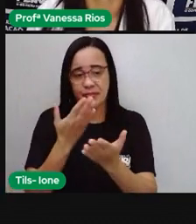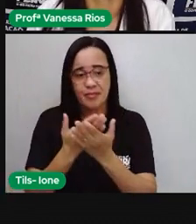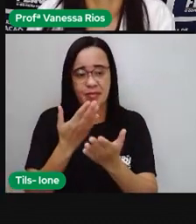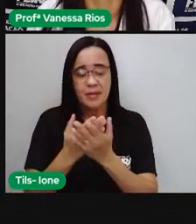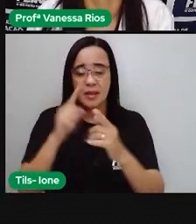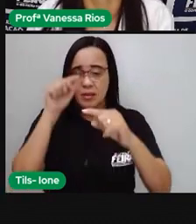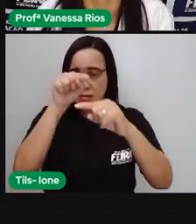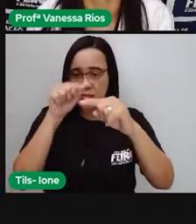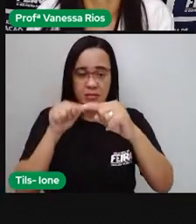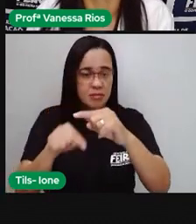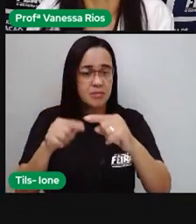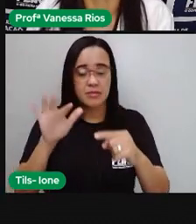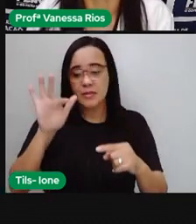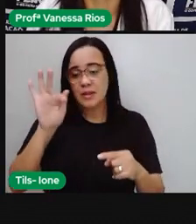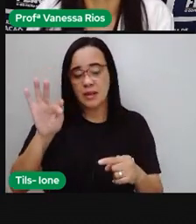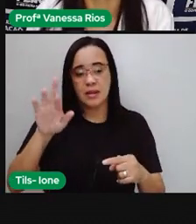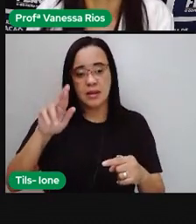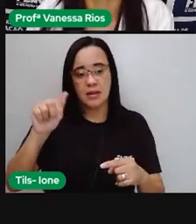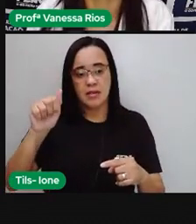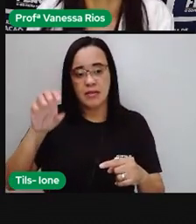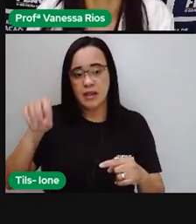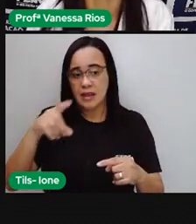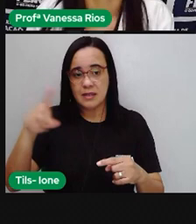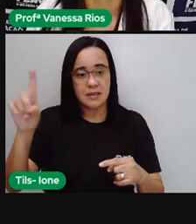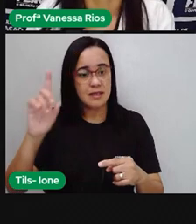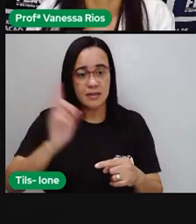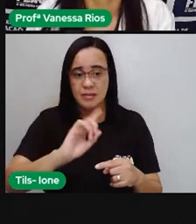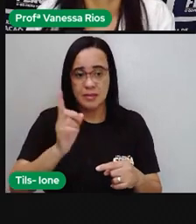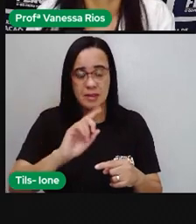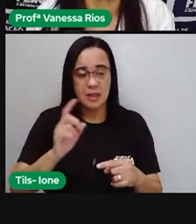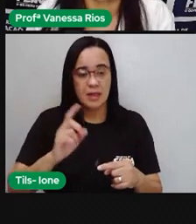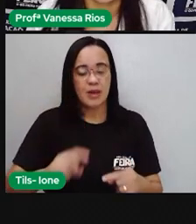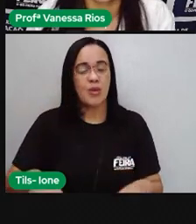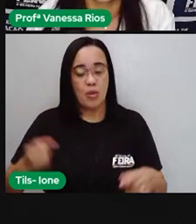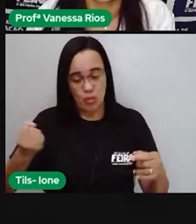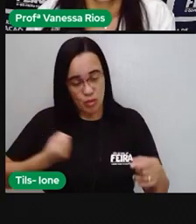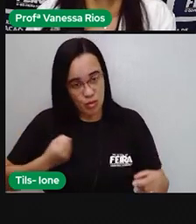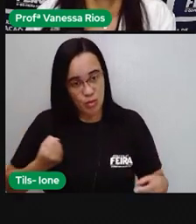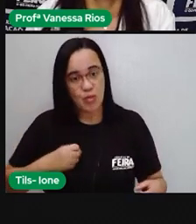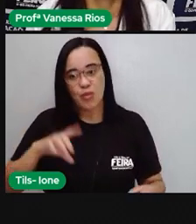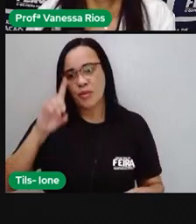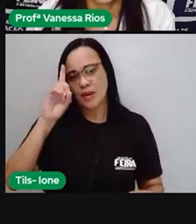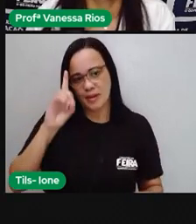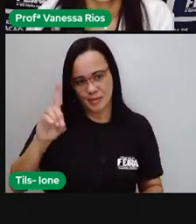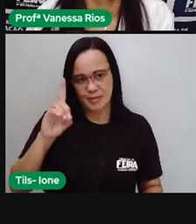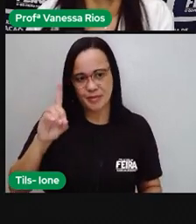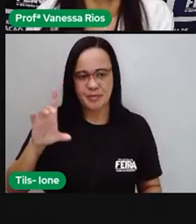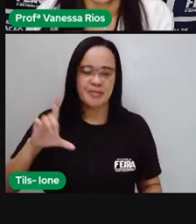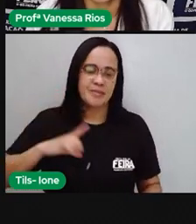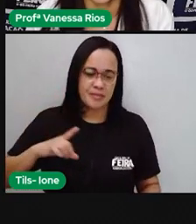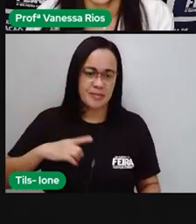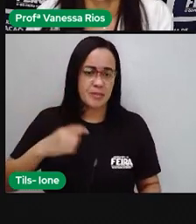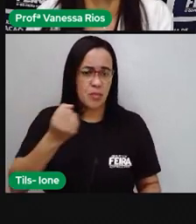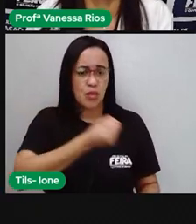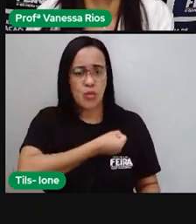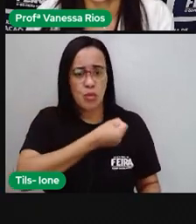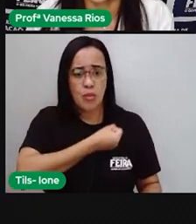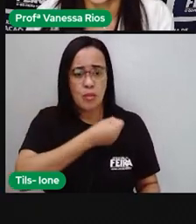fracionários, nós estamos estudando sobre os números decimais. Então, o número decimal